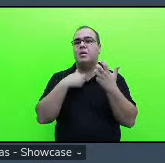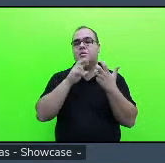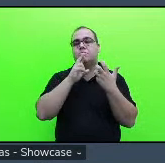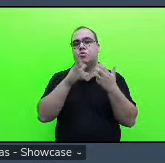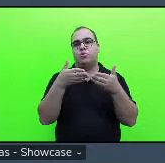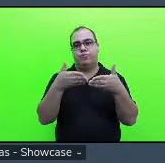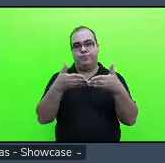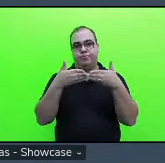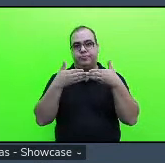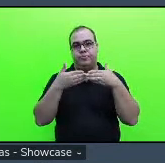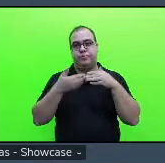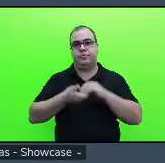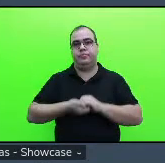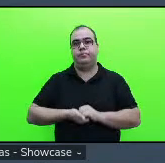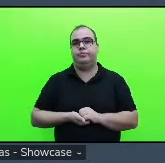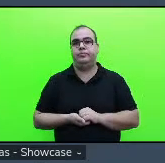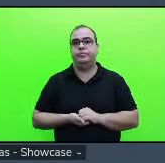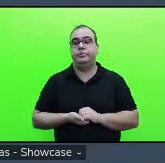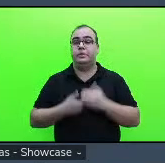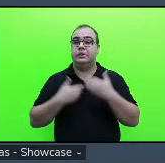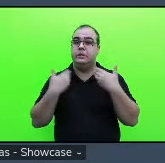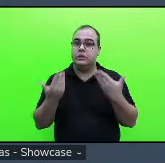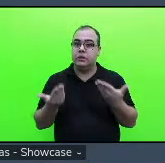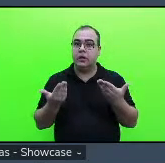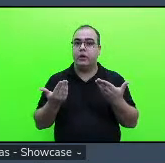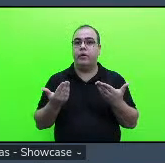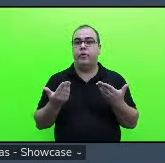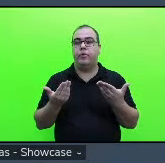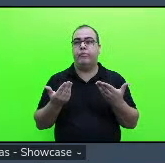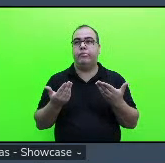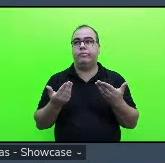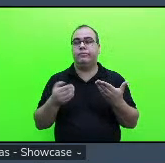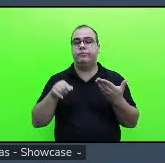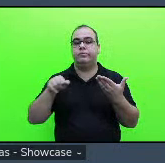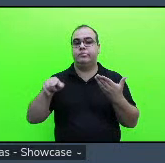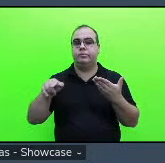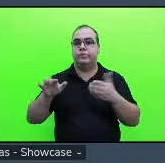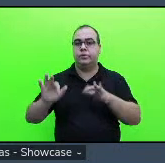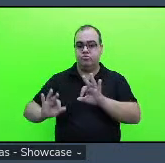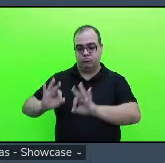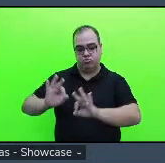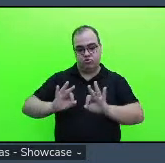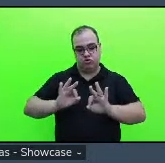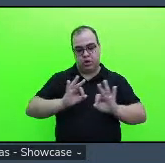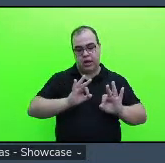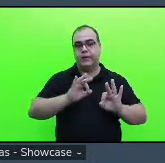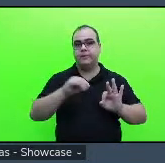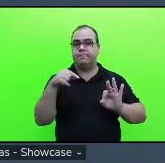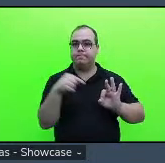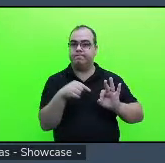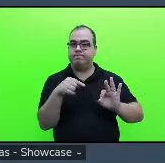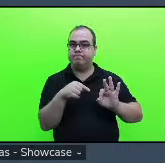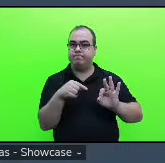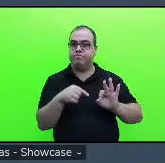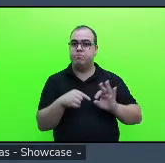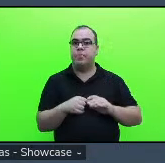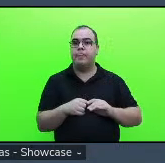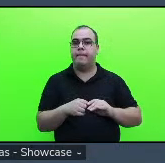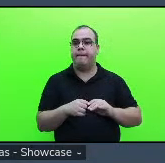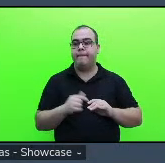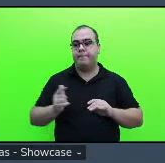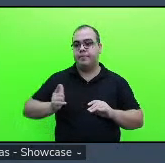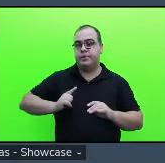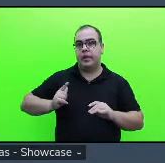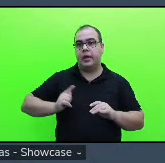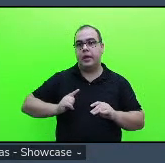então essas habilidades a gente mensurou por meio nós mensuramos por meio dos